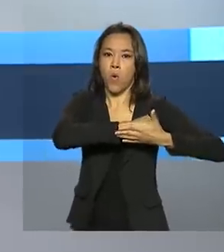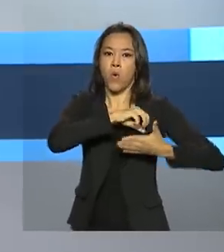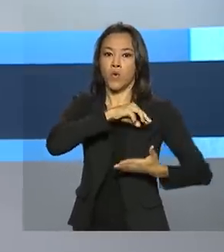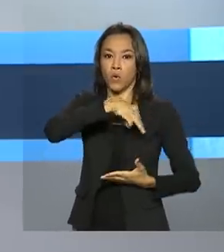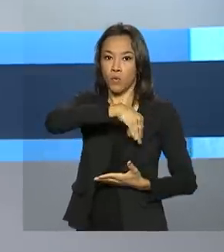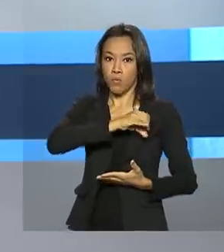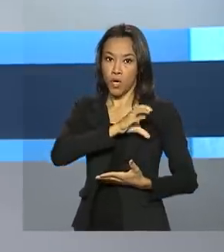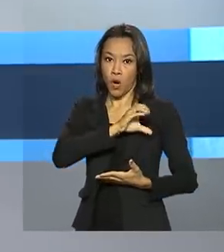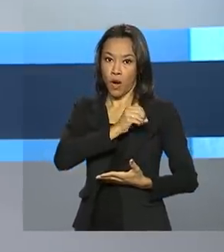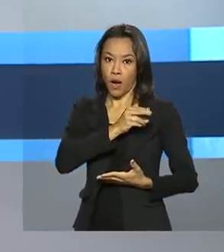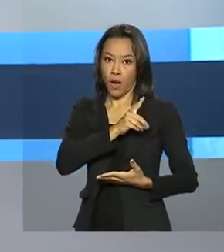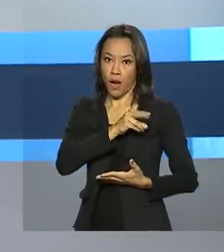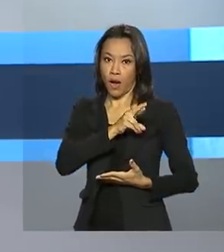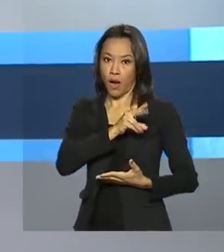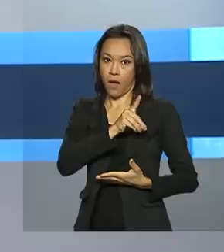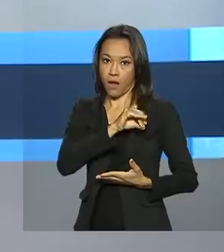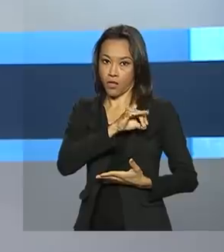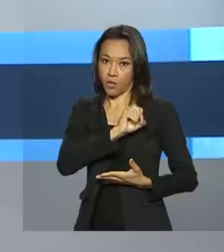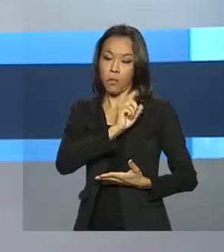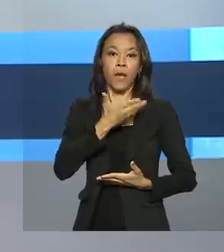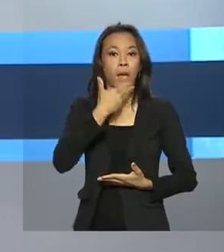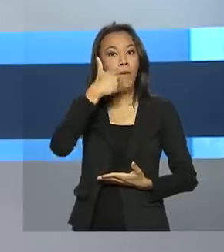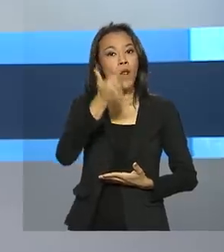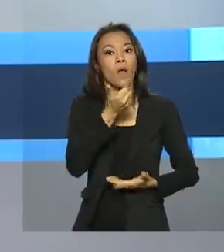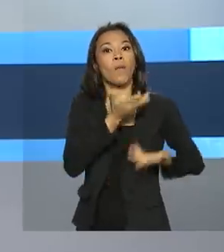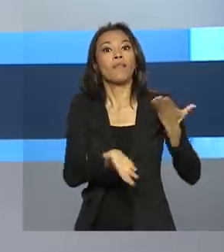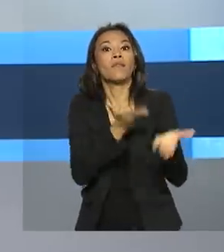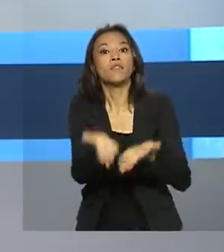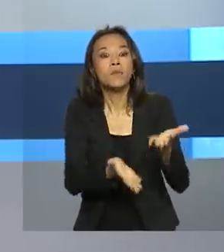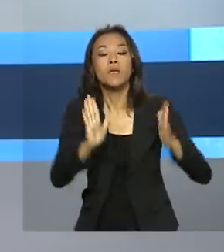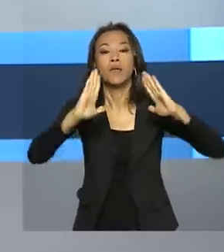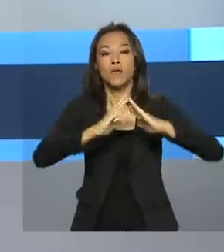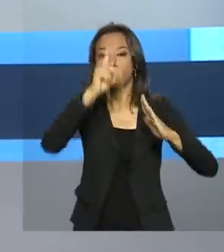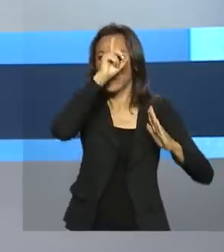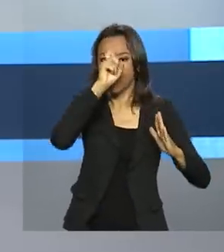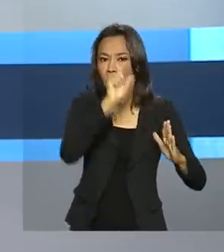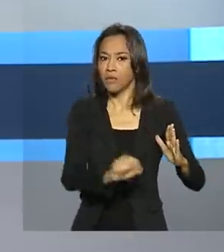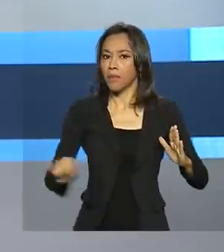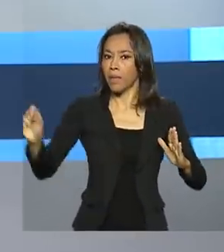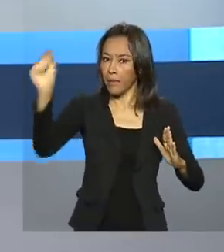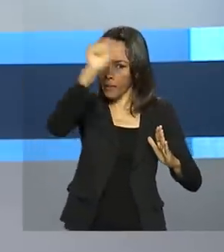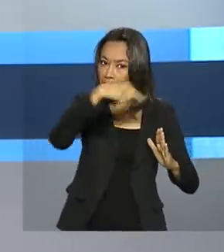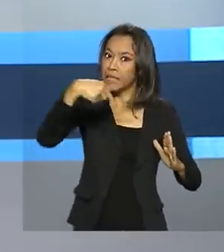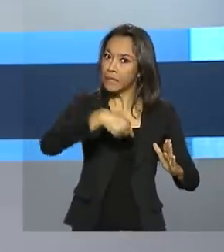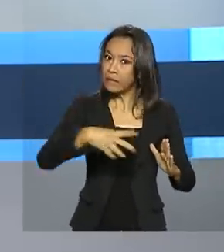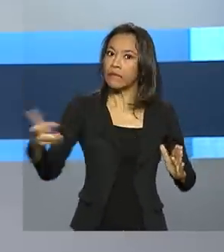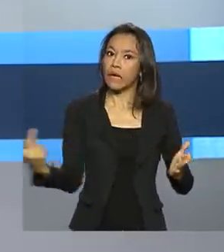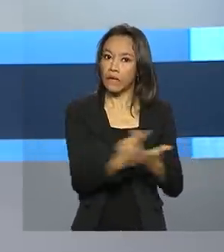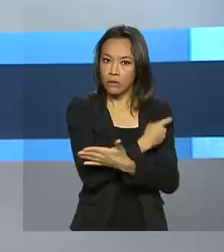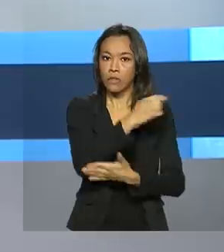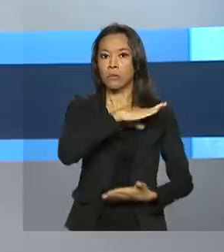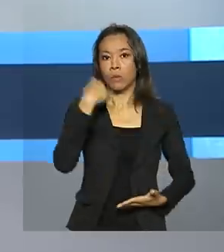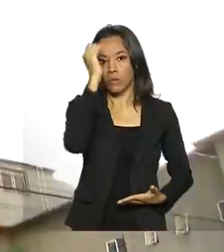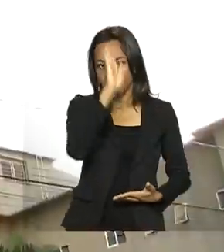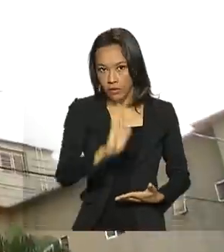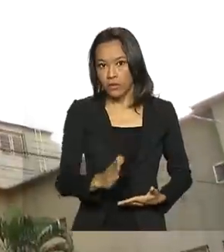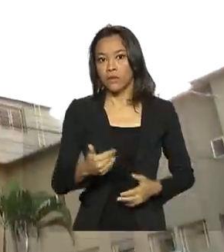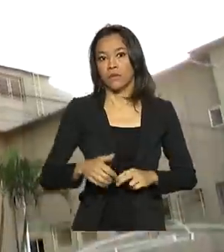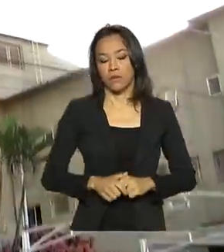procedimentos que têm o objetivo de melhorar o atendimento e o tratamento para combater a principal causa de mortes no país.